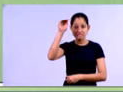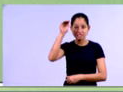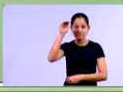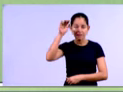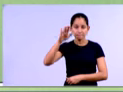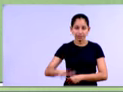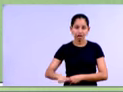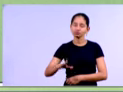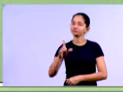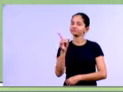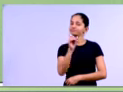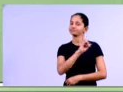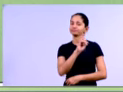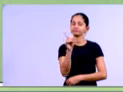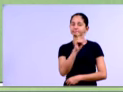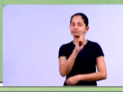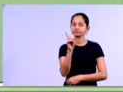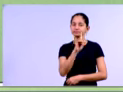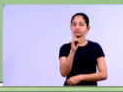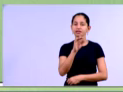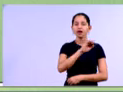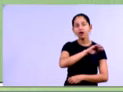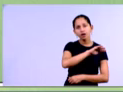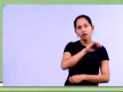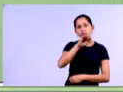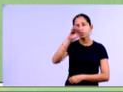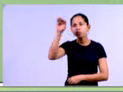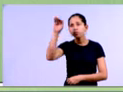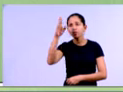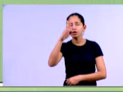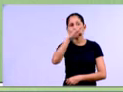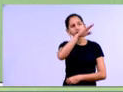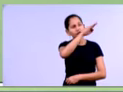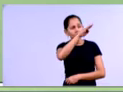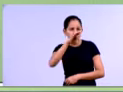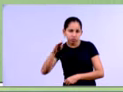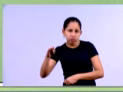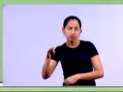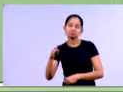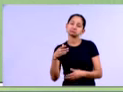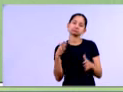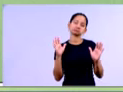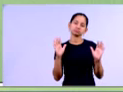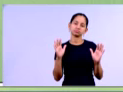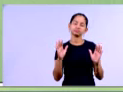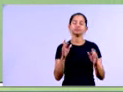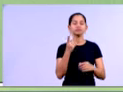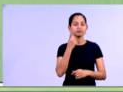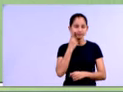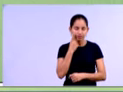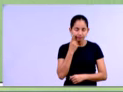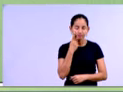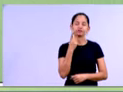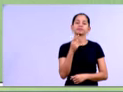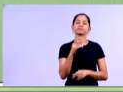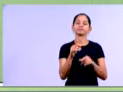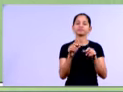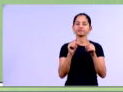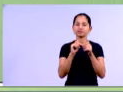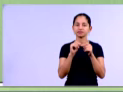linha, né, enquanto que a análise vertical é de cima para baixo, né? Então, análise horizontal dessa mesma conta aí,